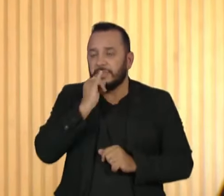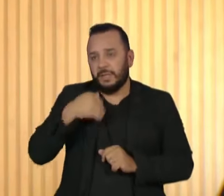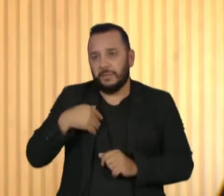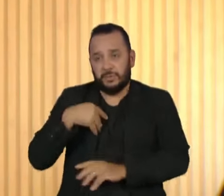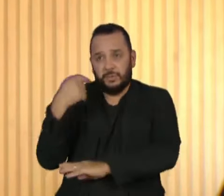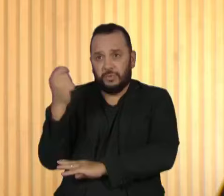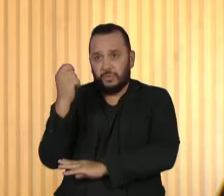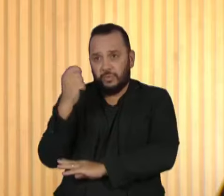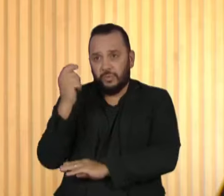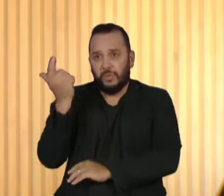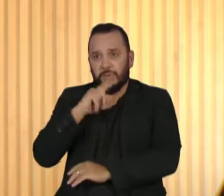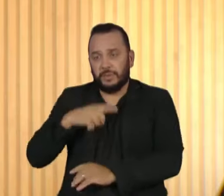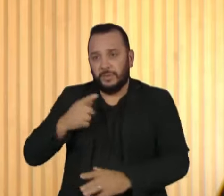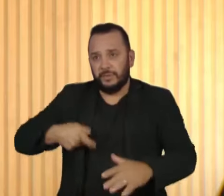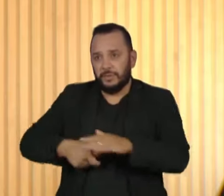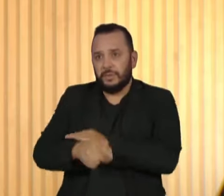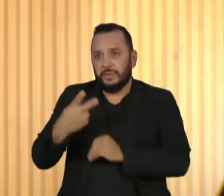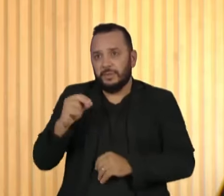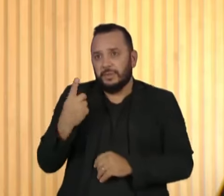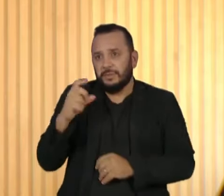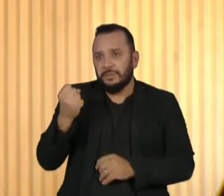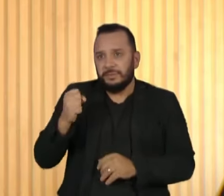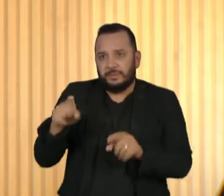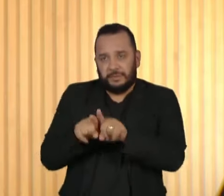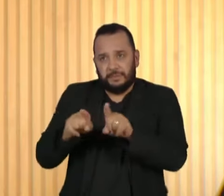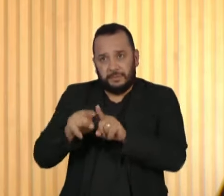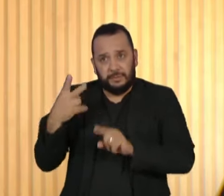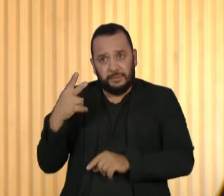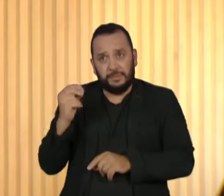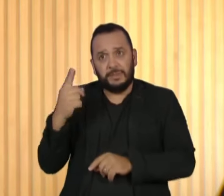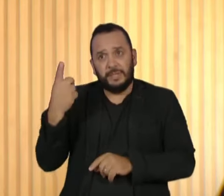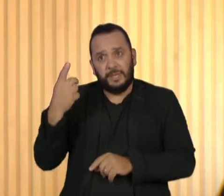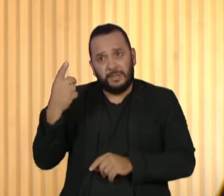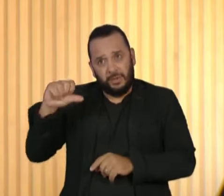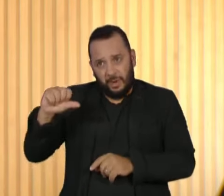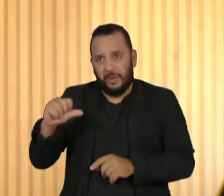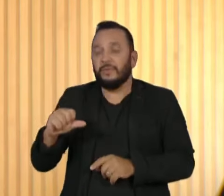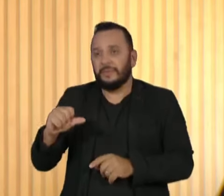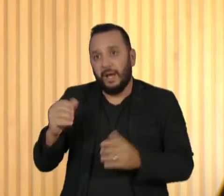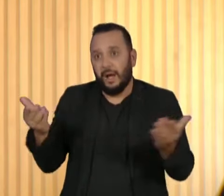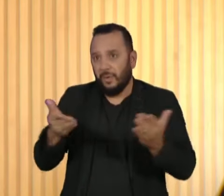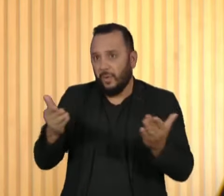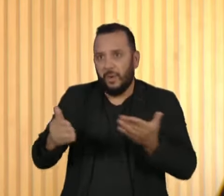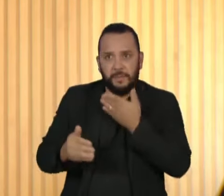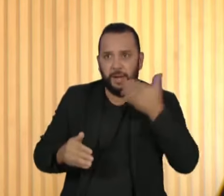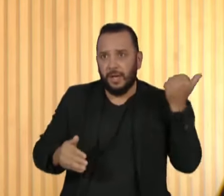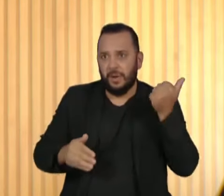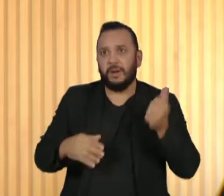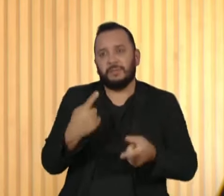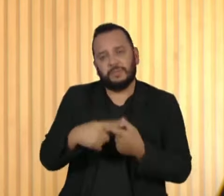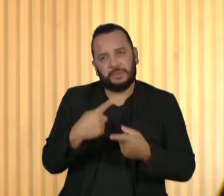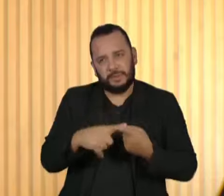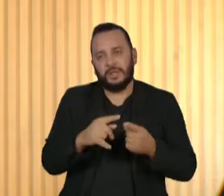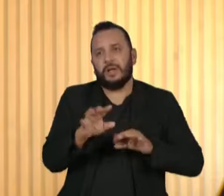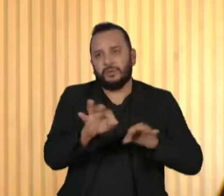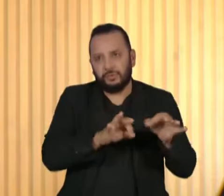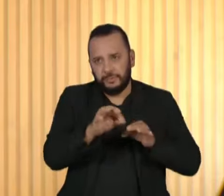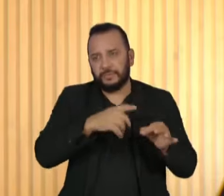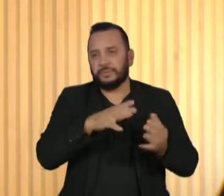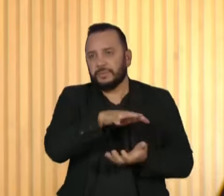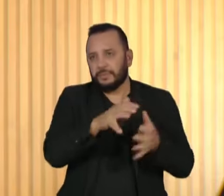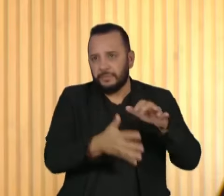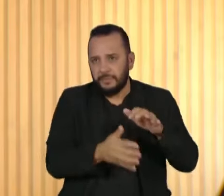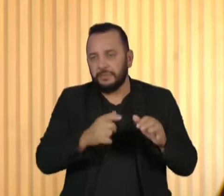Rio Grande do Sul em 2018, 2019, e o que é a capacidade de investimento agora, graças aos ajustes que fizemos. Reformas,